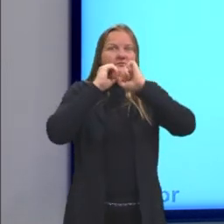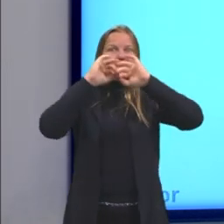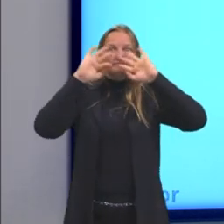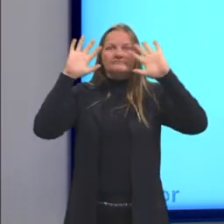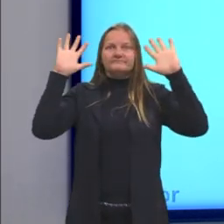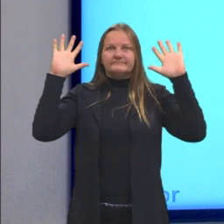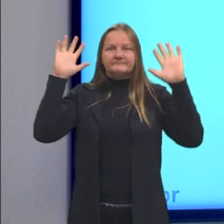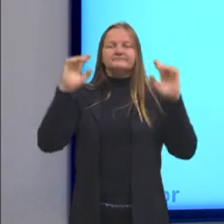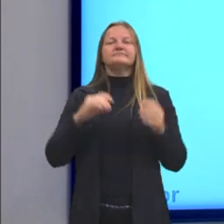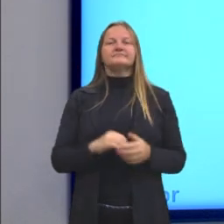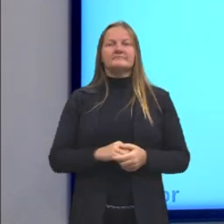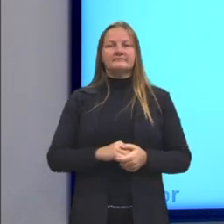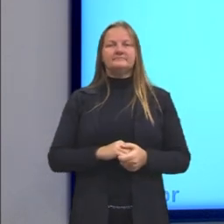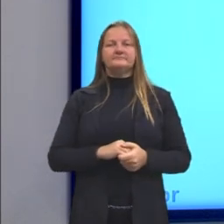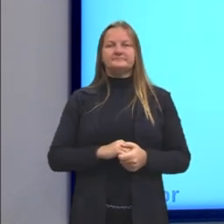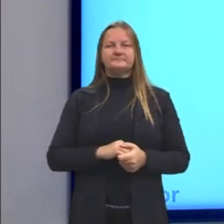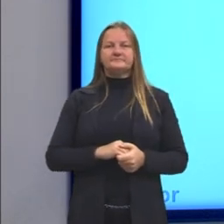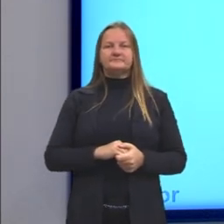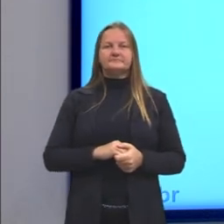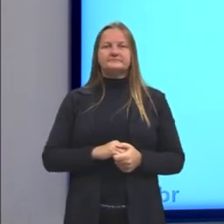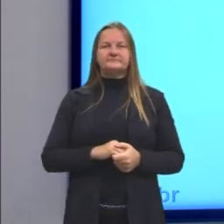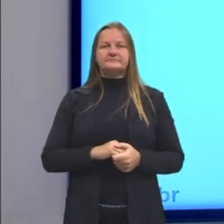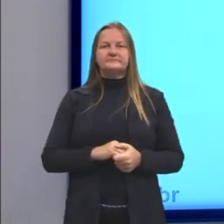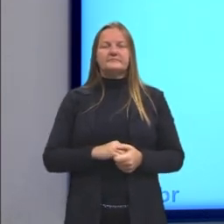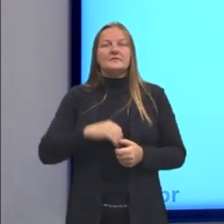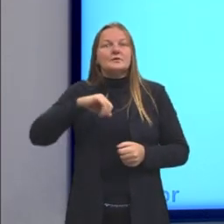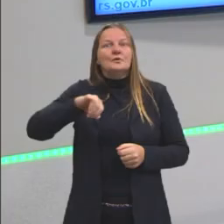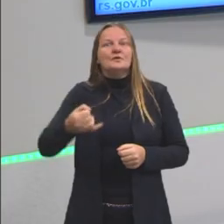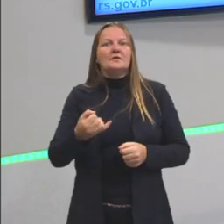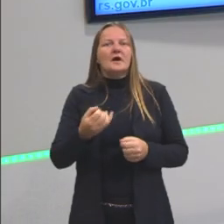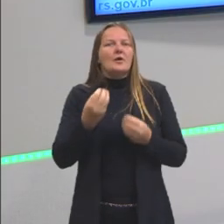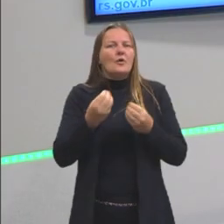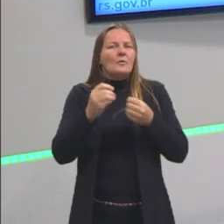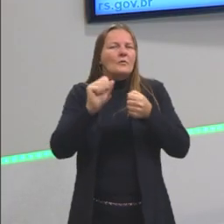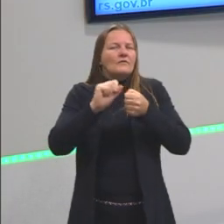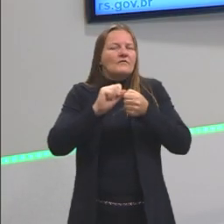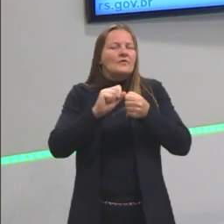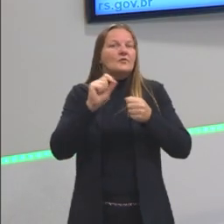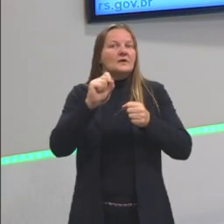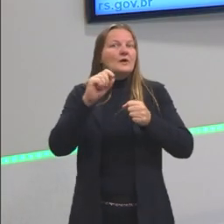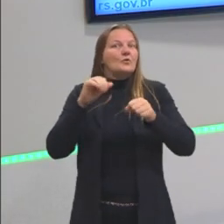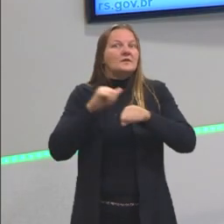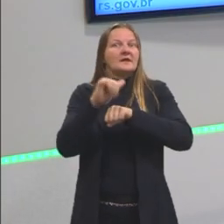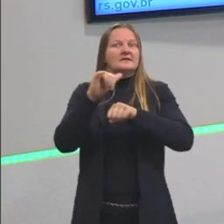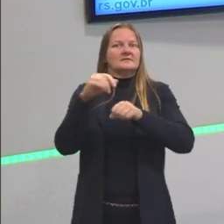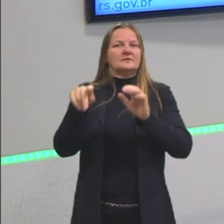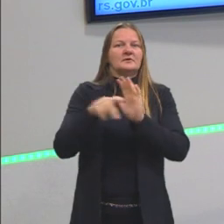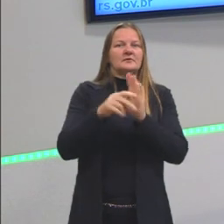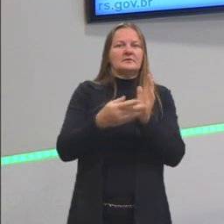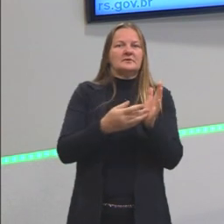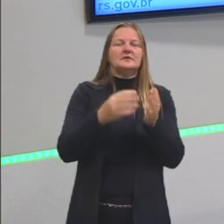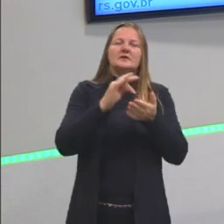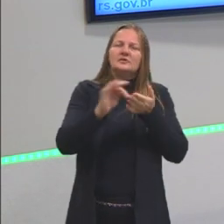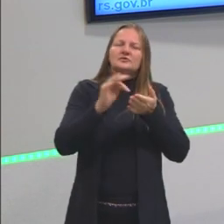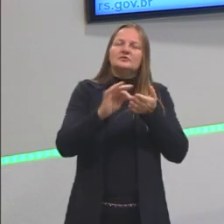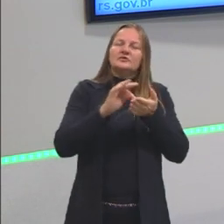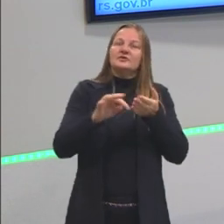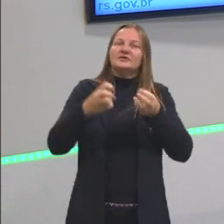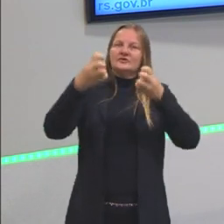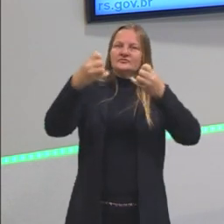como é que seria, justificar fenômenos que acontecem. Então, são modelos teóricos que